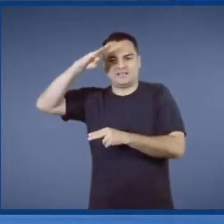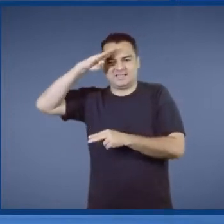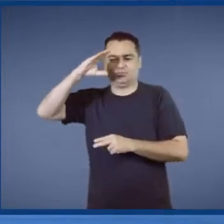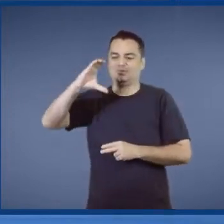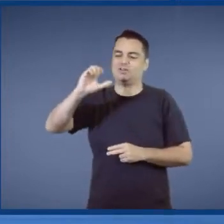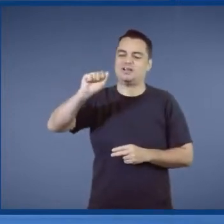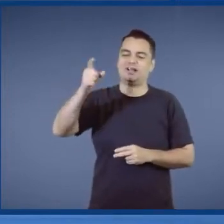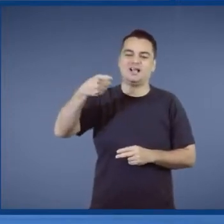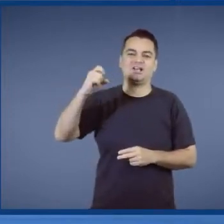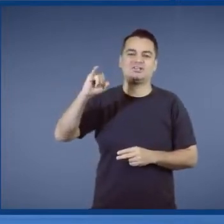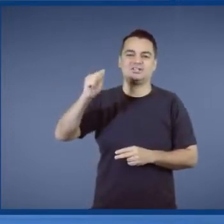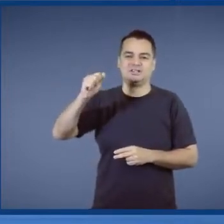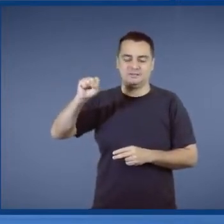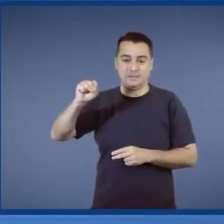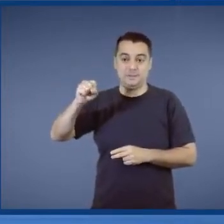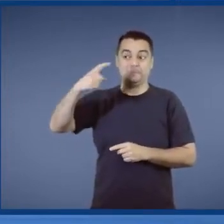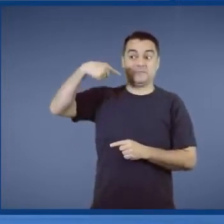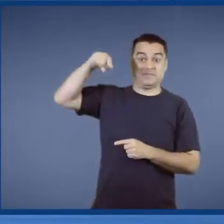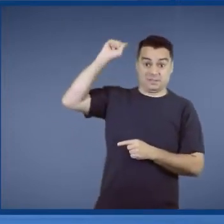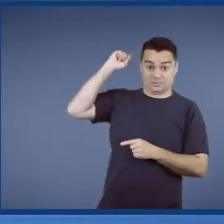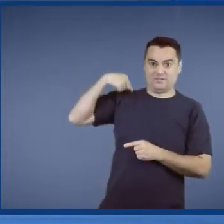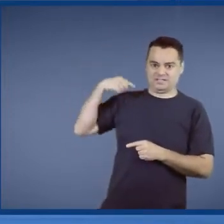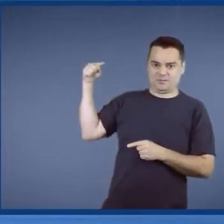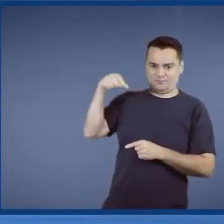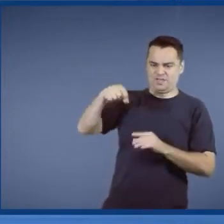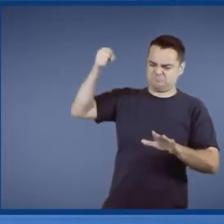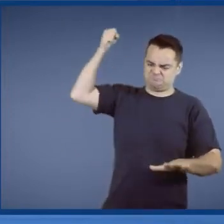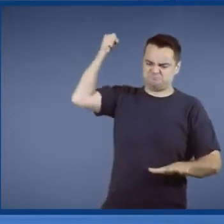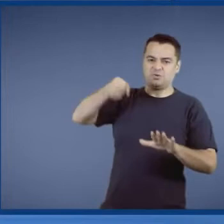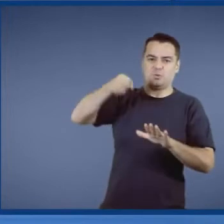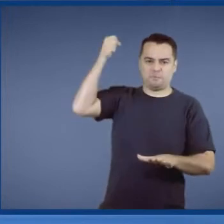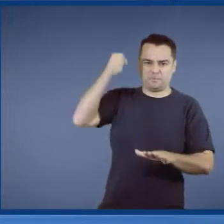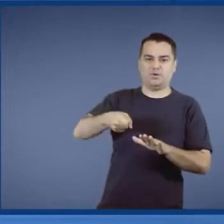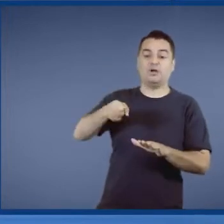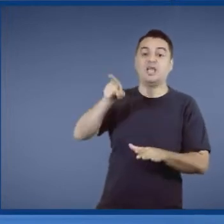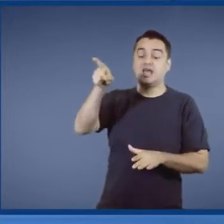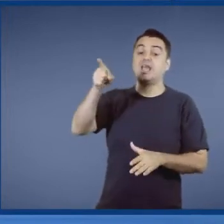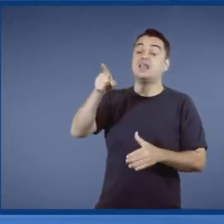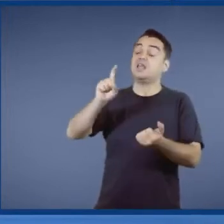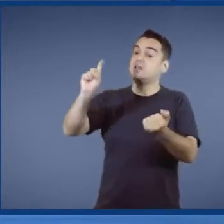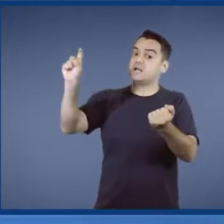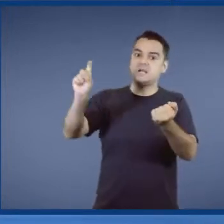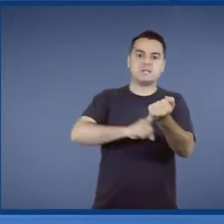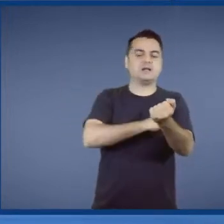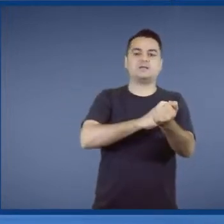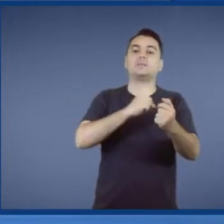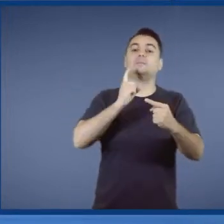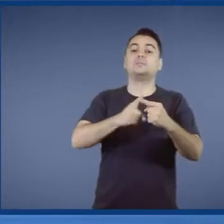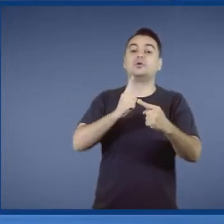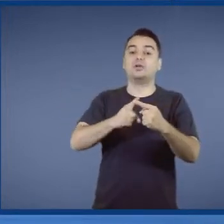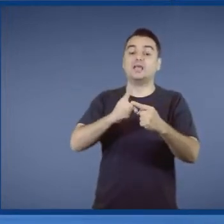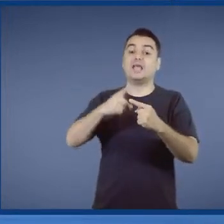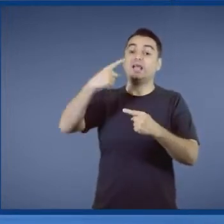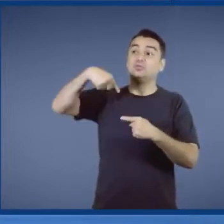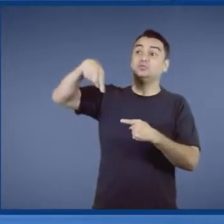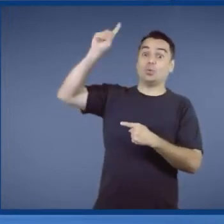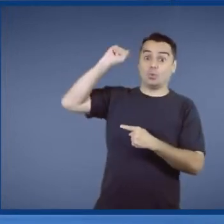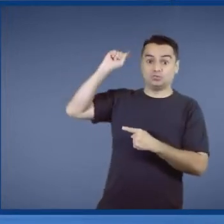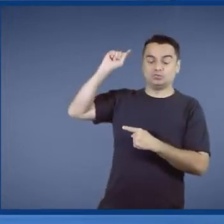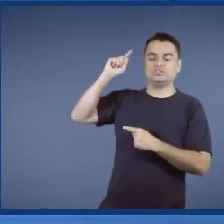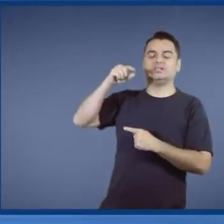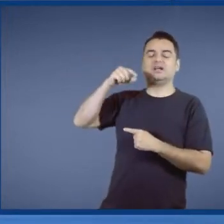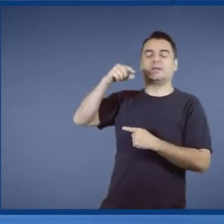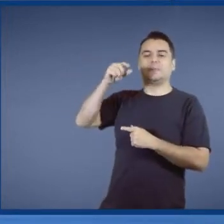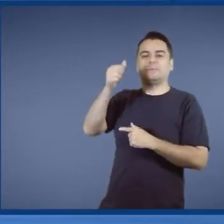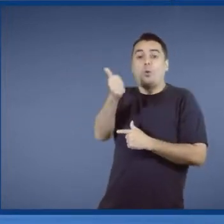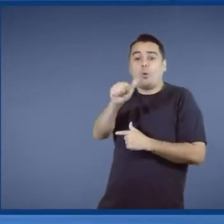passado, eu bati isso aqui com força. E o pessoal disse, é emoção, não é raiva. Porque até 11 horas da noite a gente estava derrubando ações judiciais. É